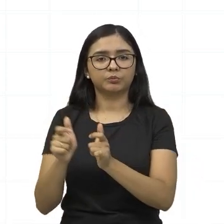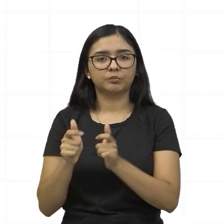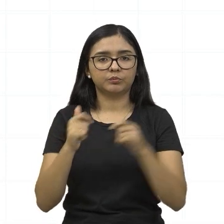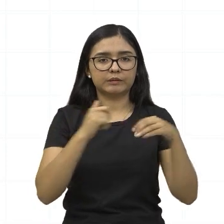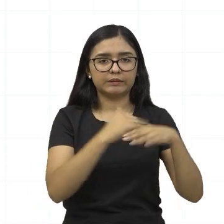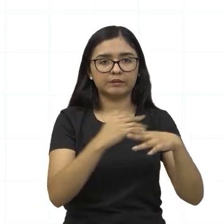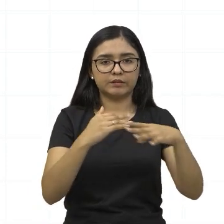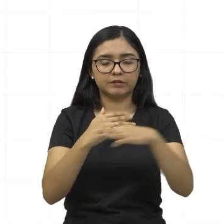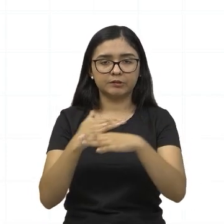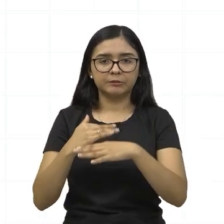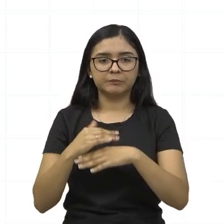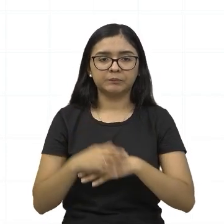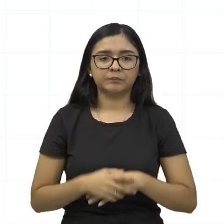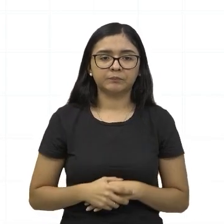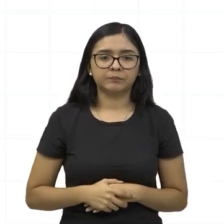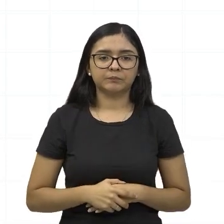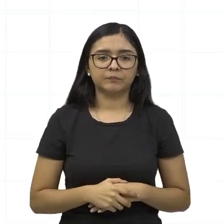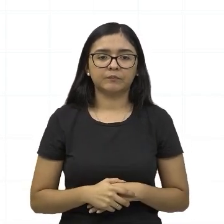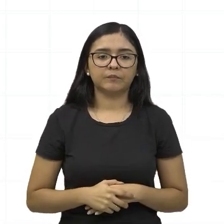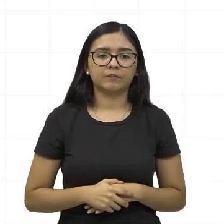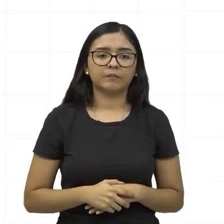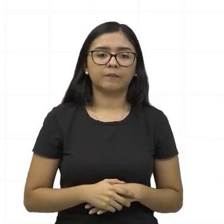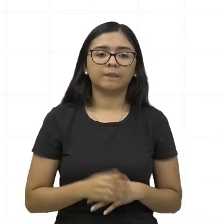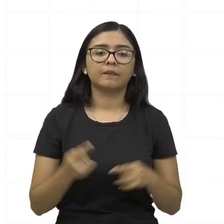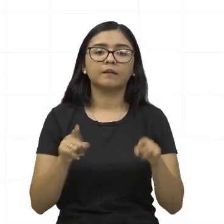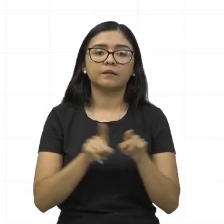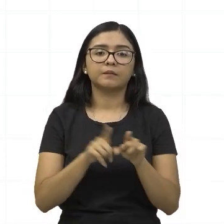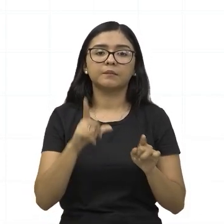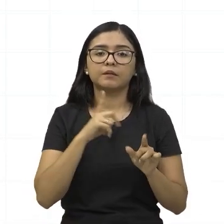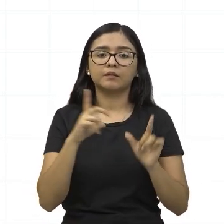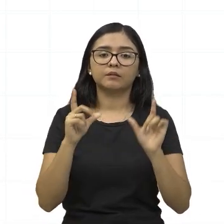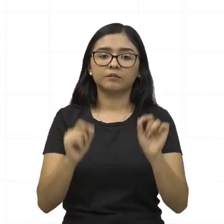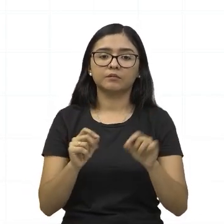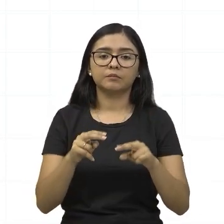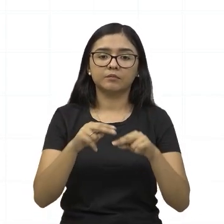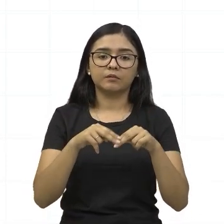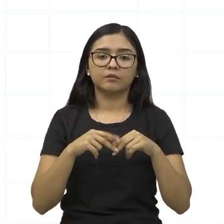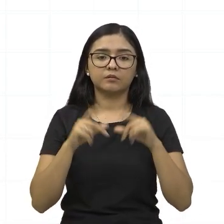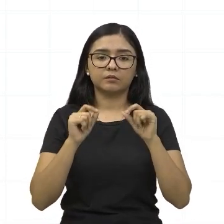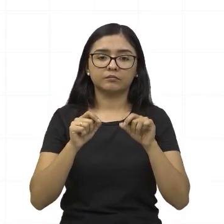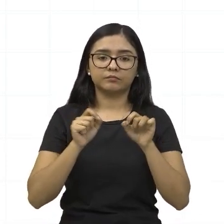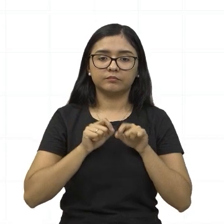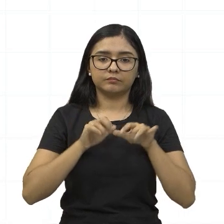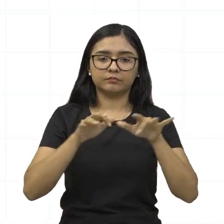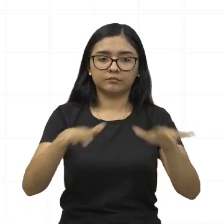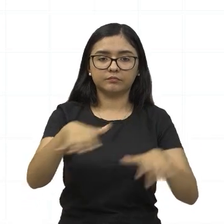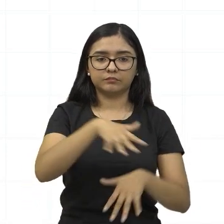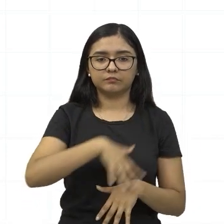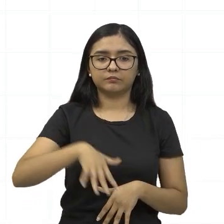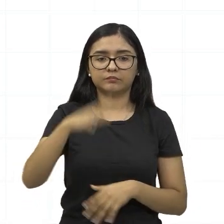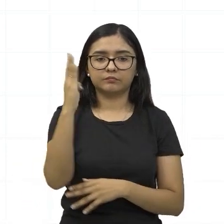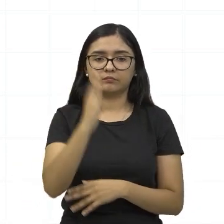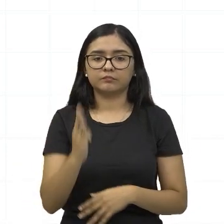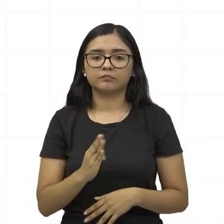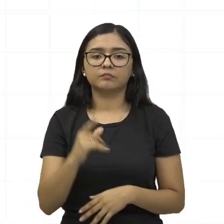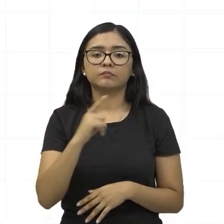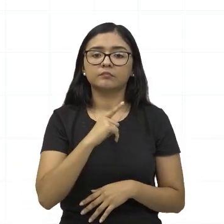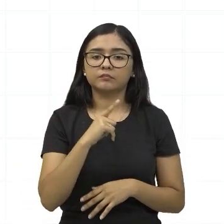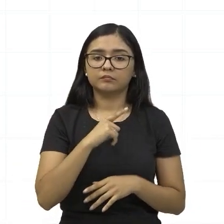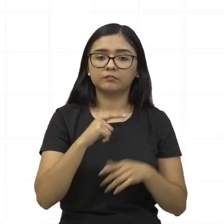elétrica, né. E a gente tem uma observação aí, olha, em virtude da extensão territorial do Brasil,